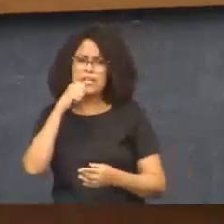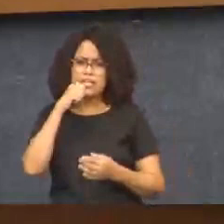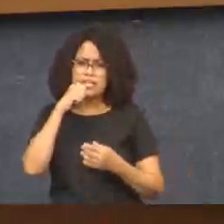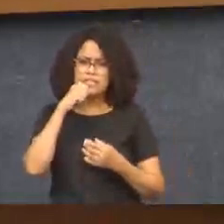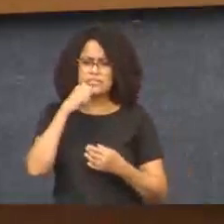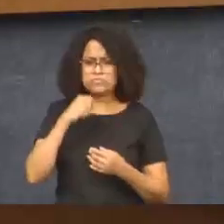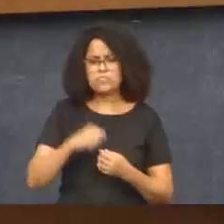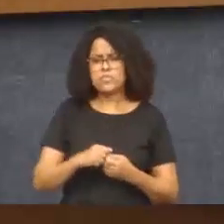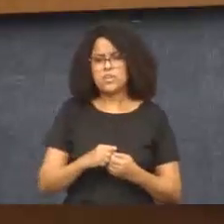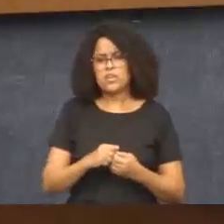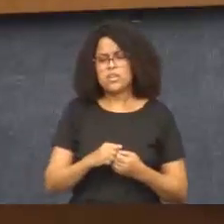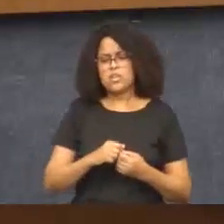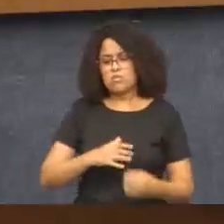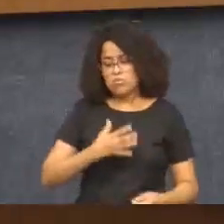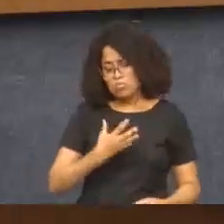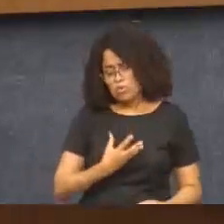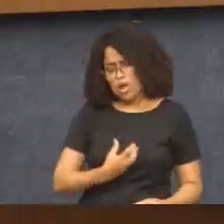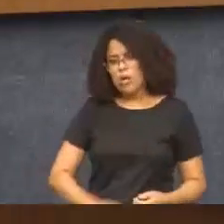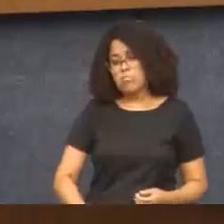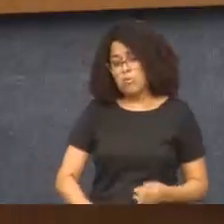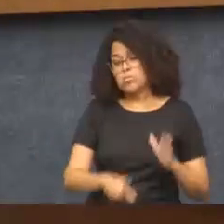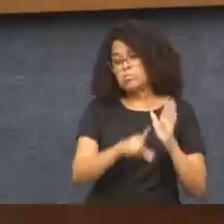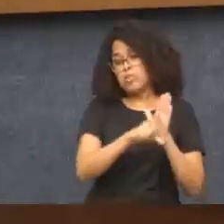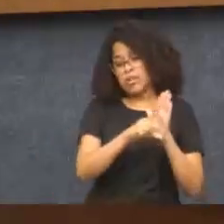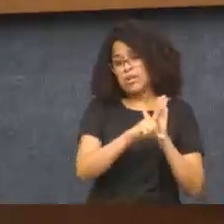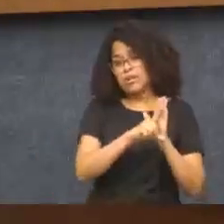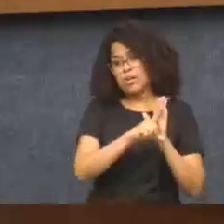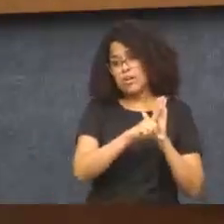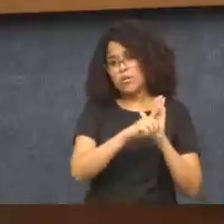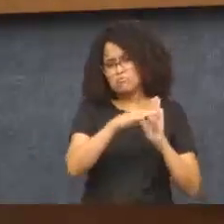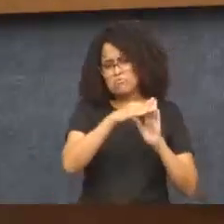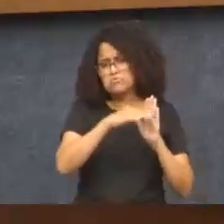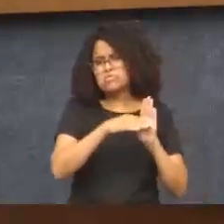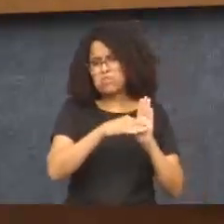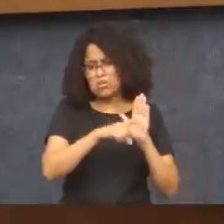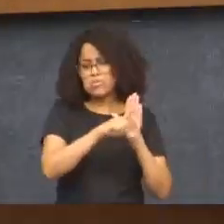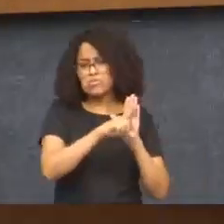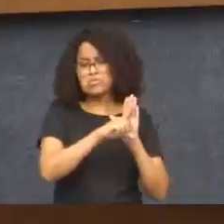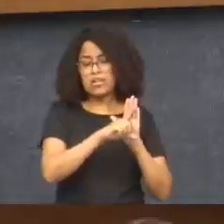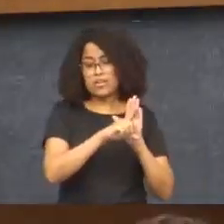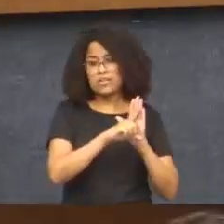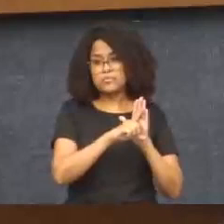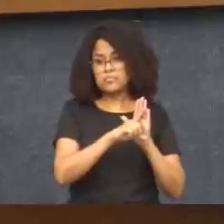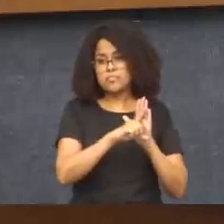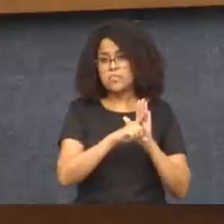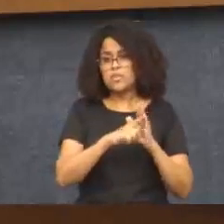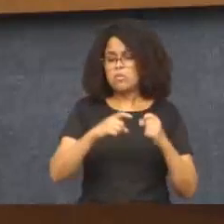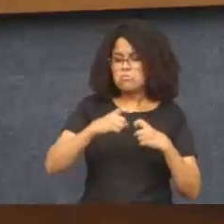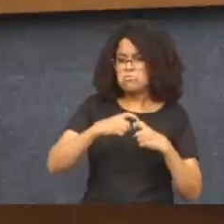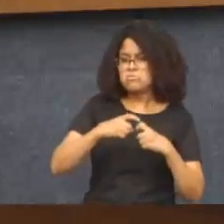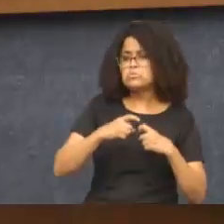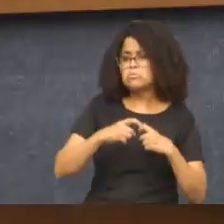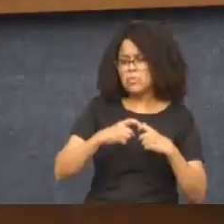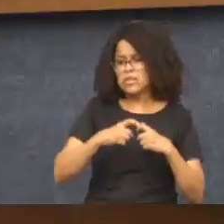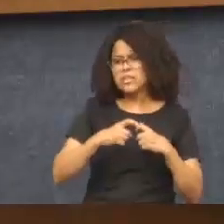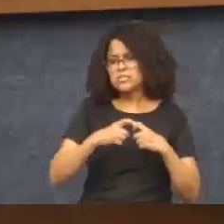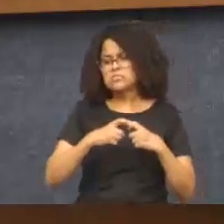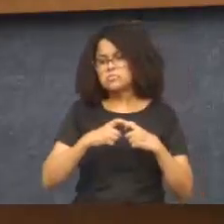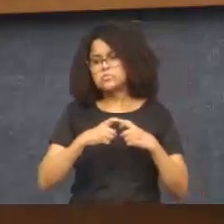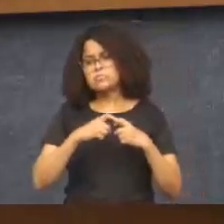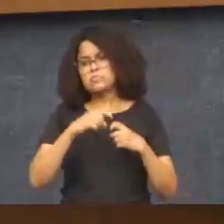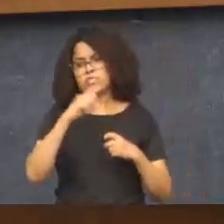questão do aborto legal nos casos previstos na lei, mas também para as médicas, médicos e profissionais de saúde das maternidades.